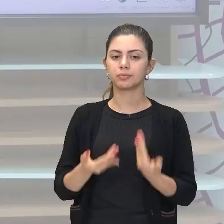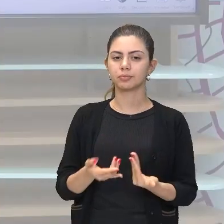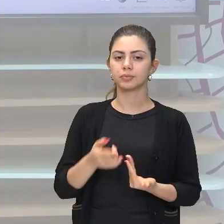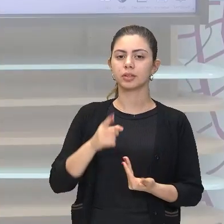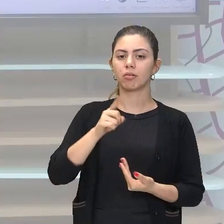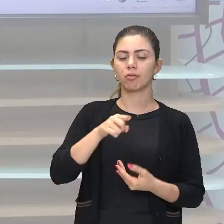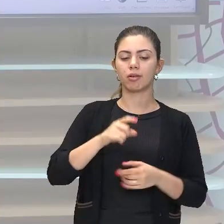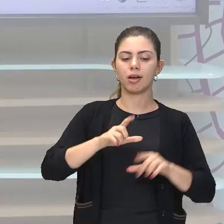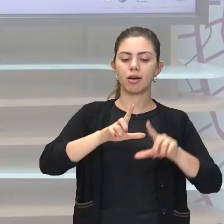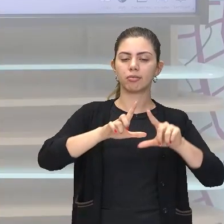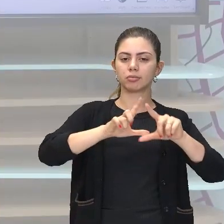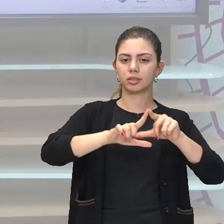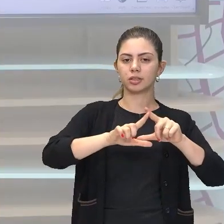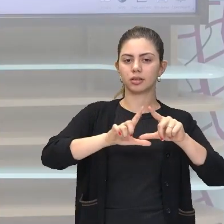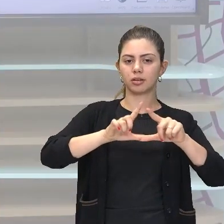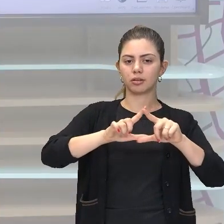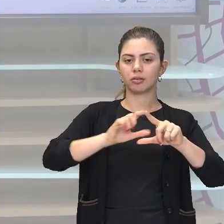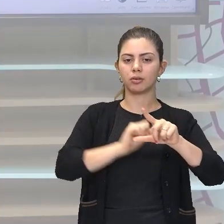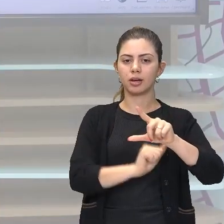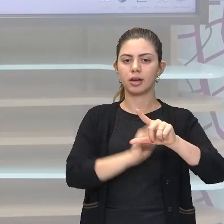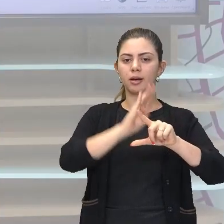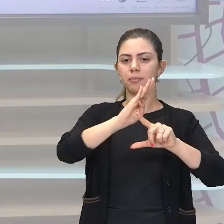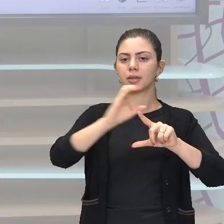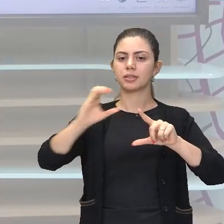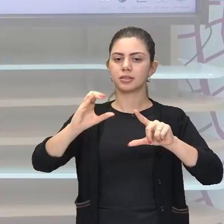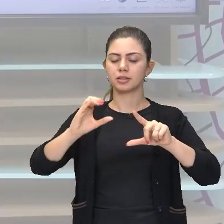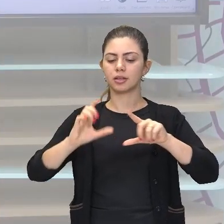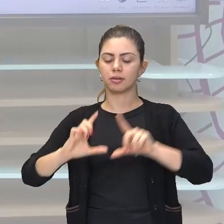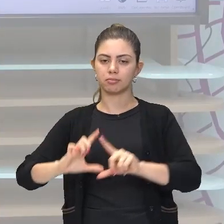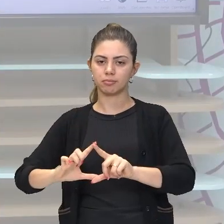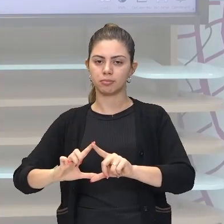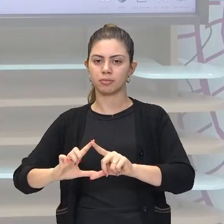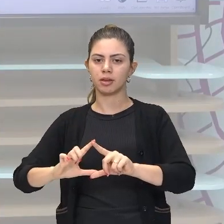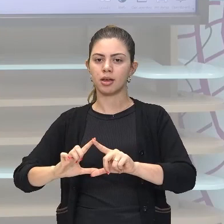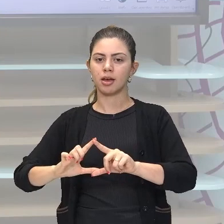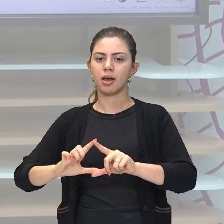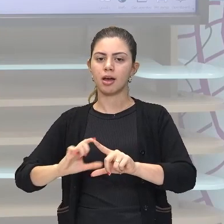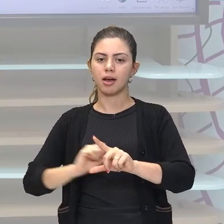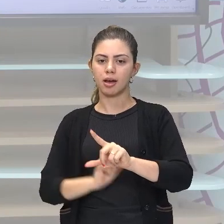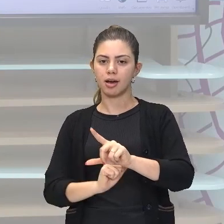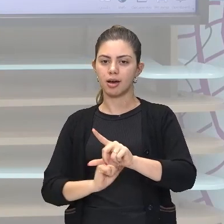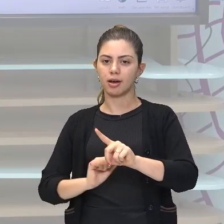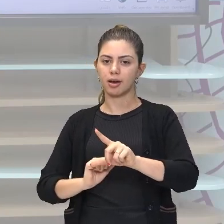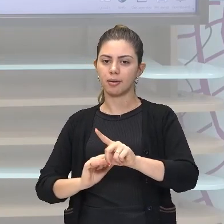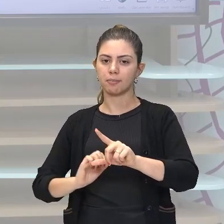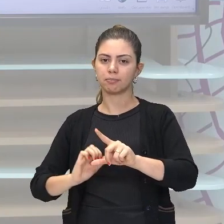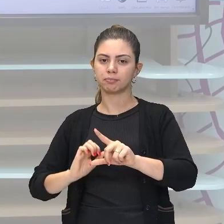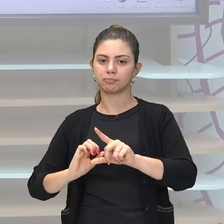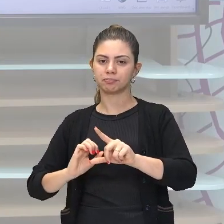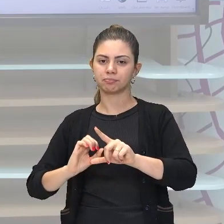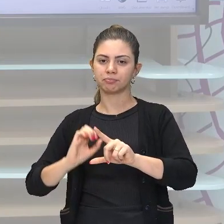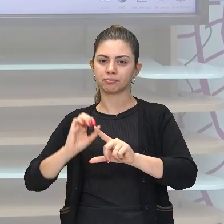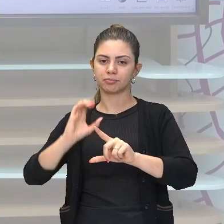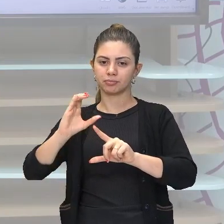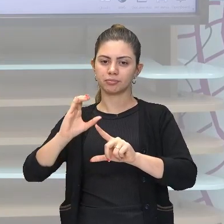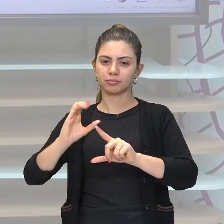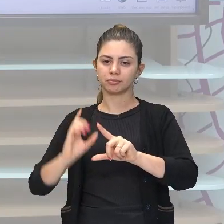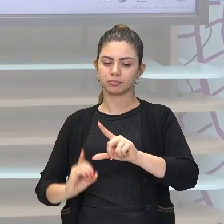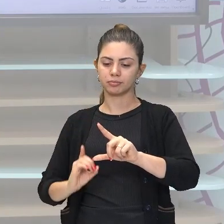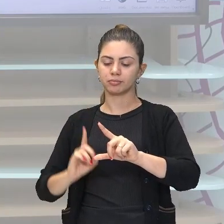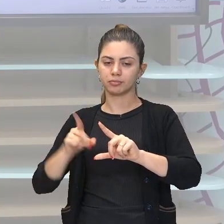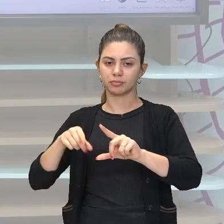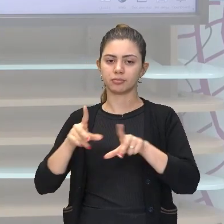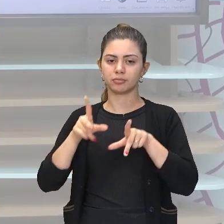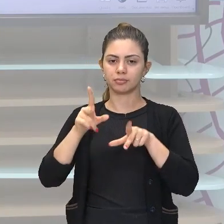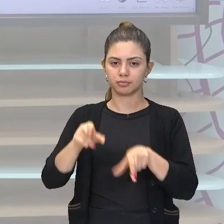ABC, ele é semelhante ao triângulo ADE pelo critério. Lado, ângulo, lado,